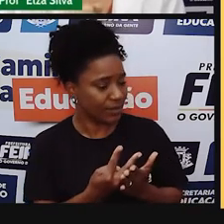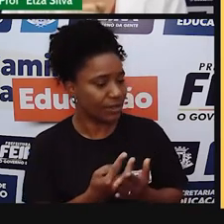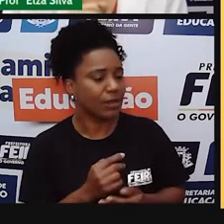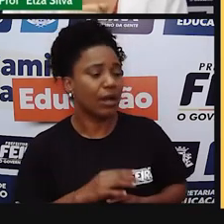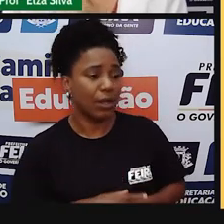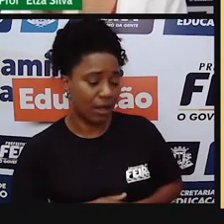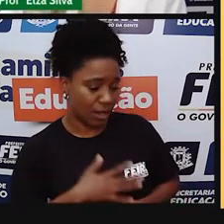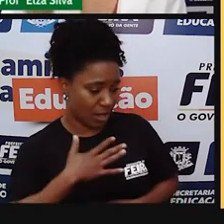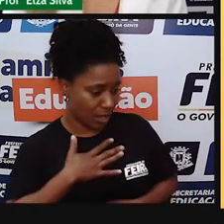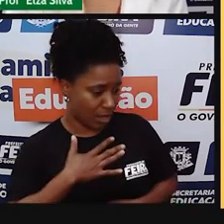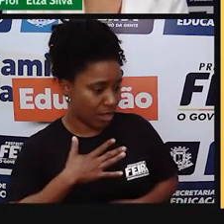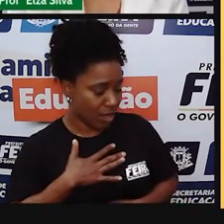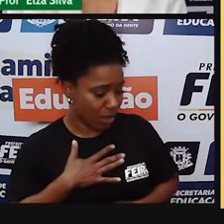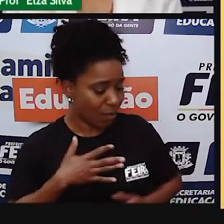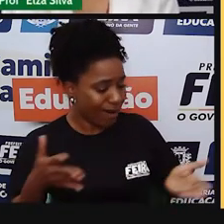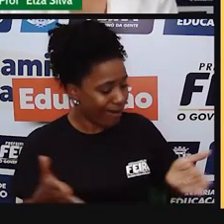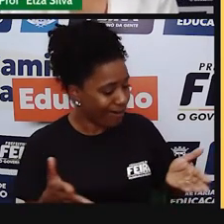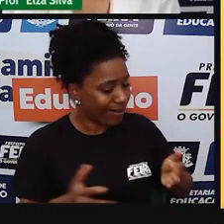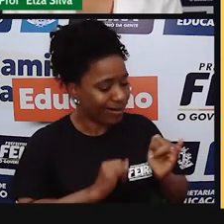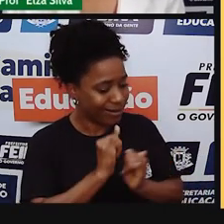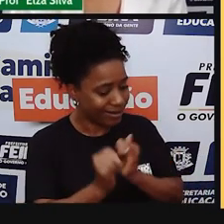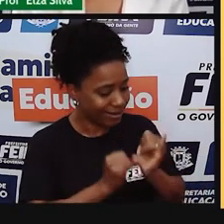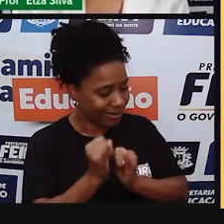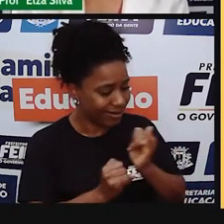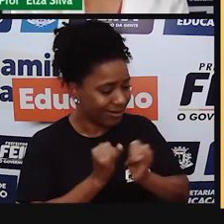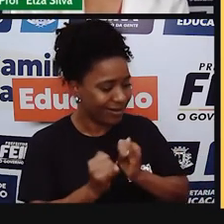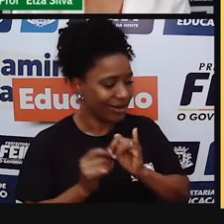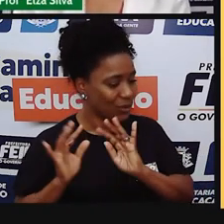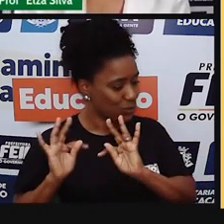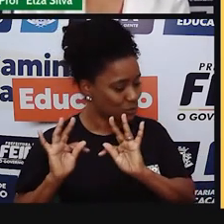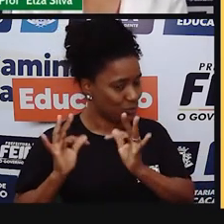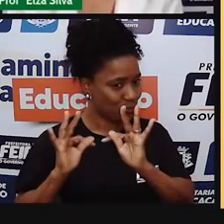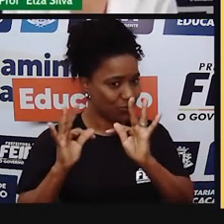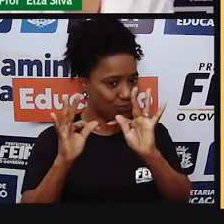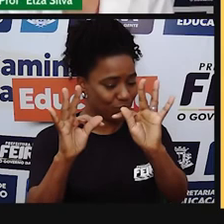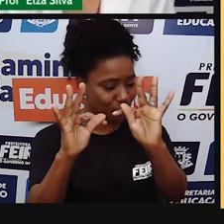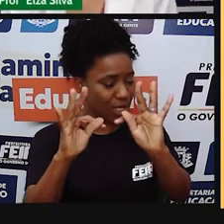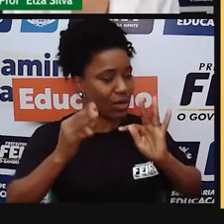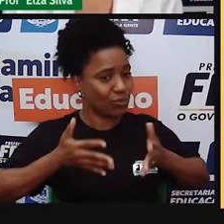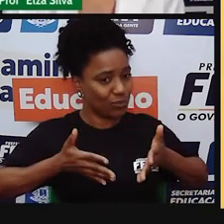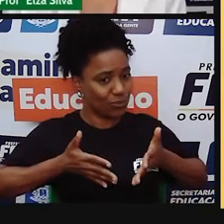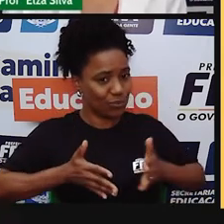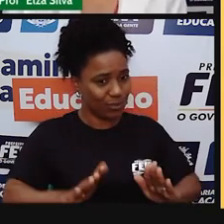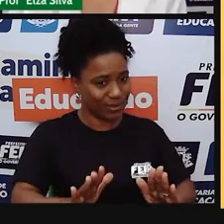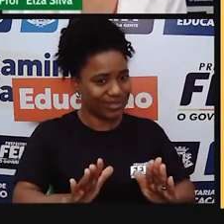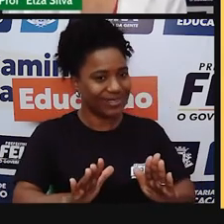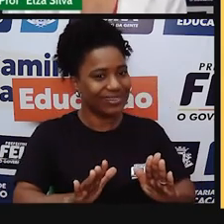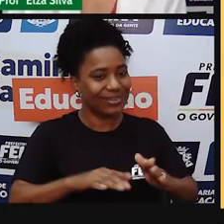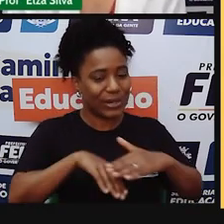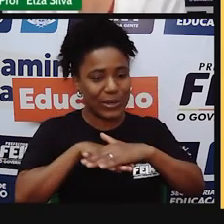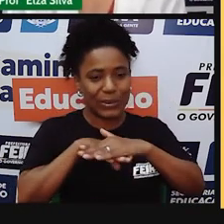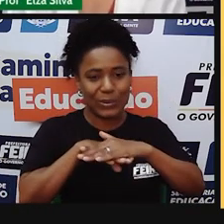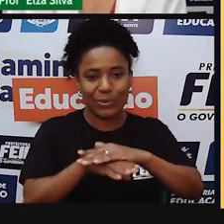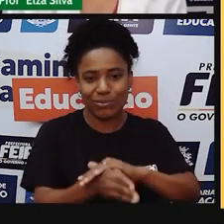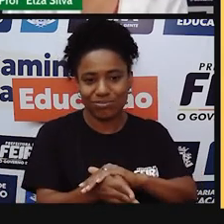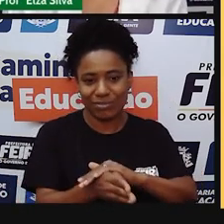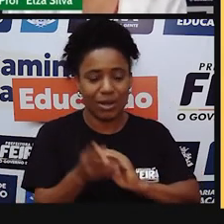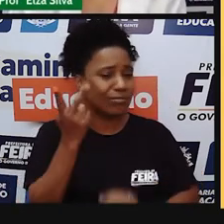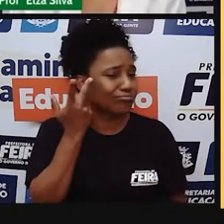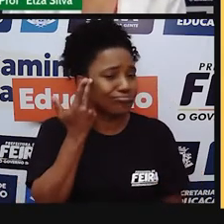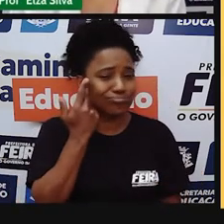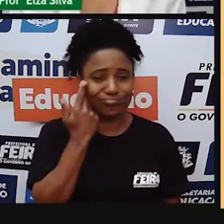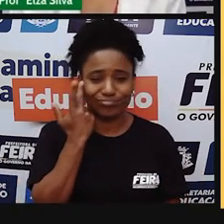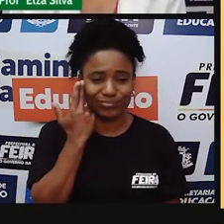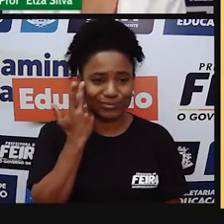Significa que eu nasci na era da tecnologia. Olha só o que Bob diz ao pai. Então, isso é muito